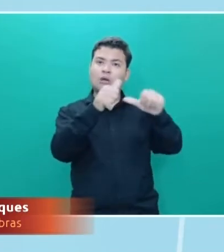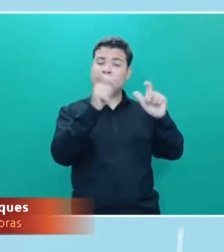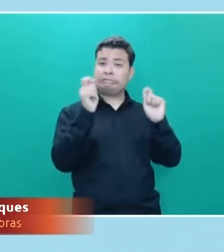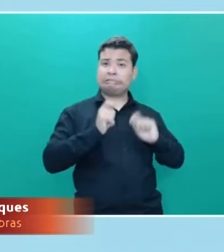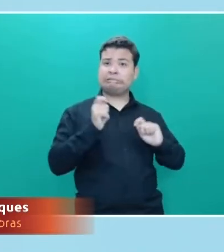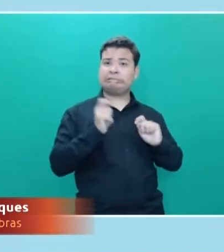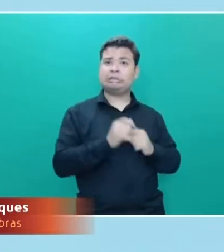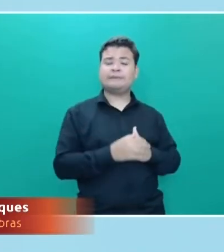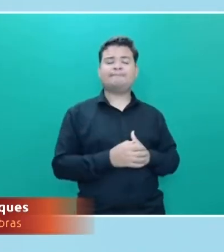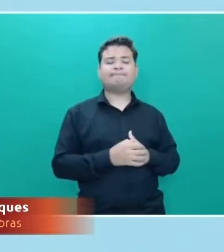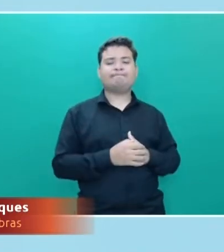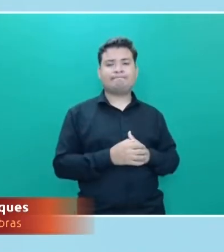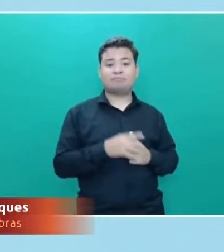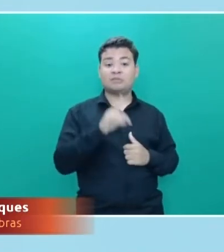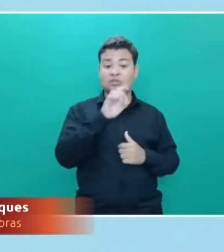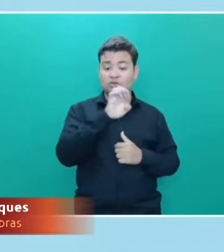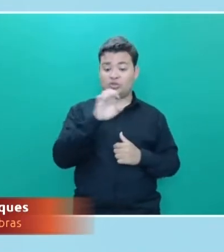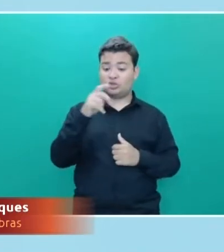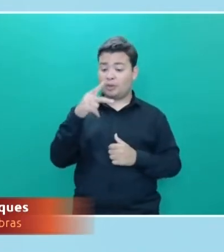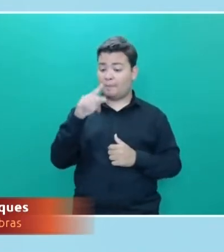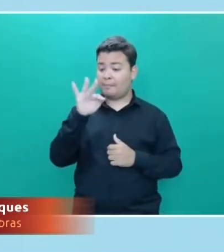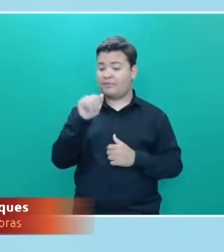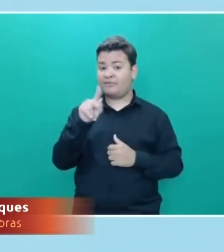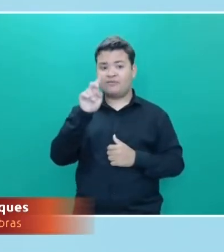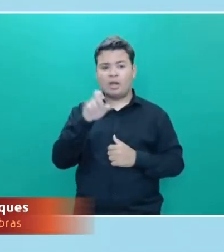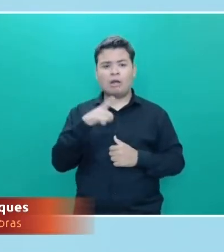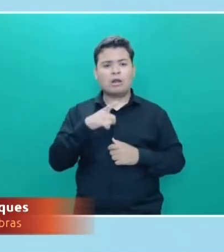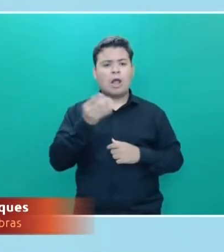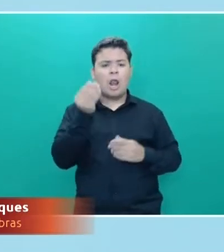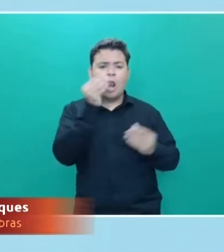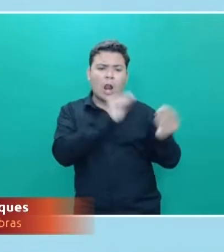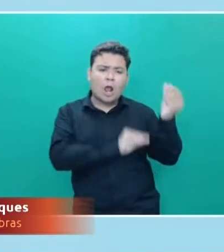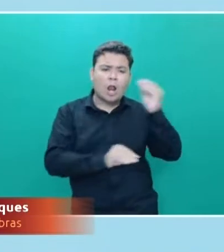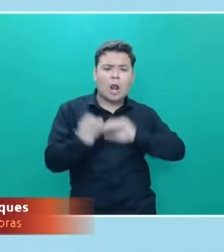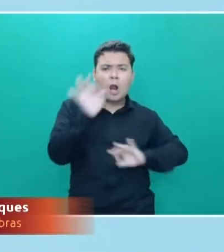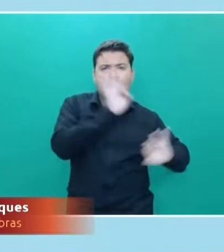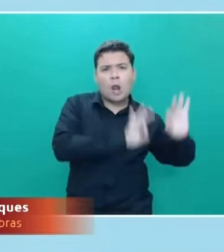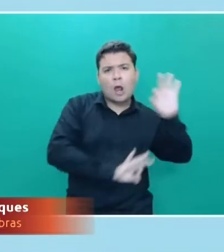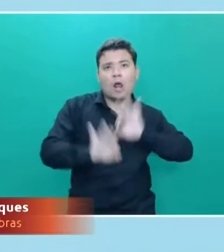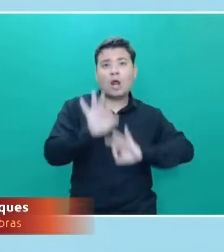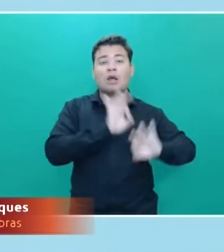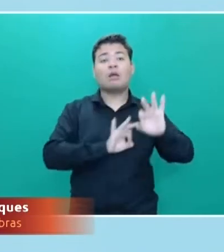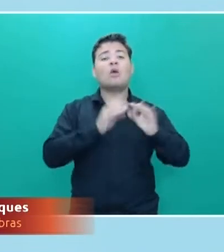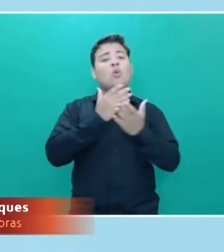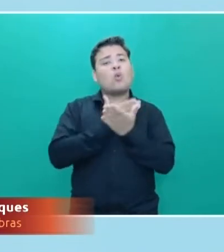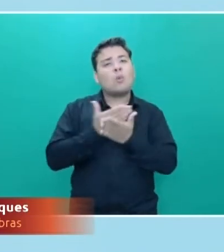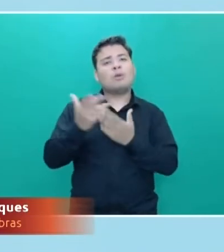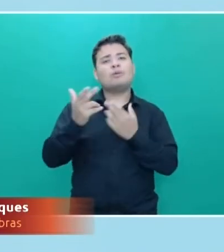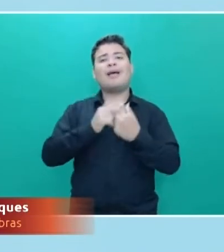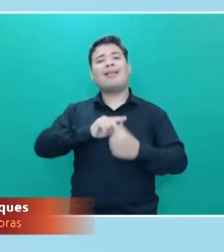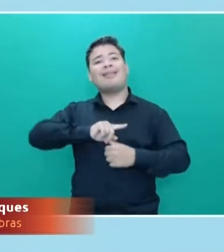muito mais elaborado, que começa ali a ser utilizado nas produções hollywoodianas, né?